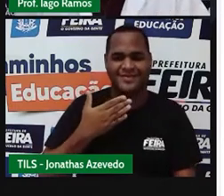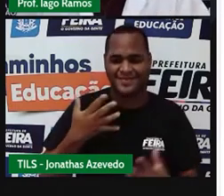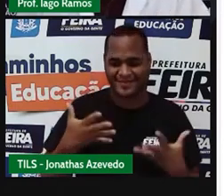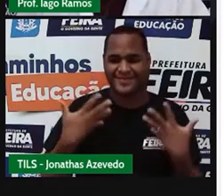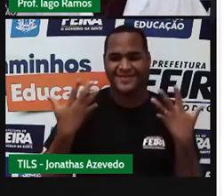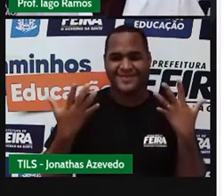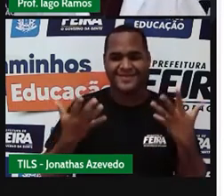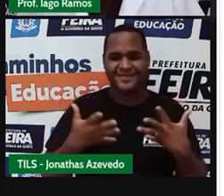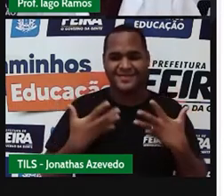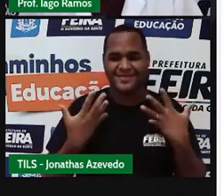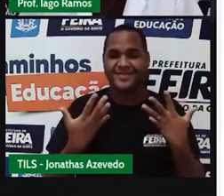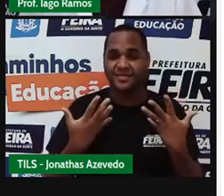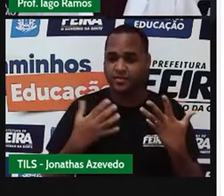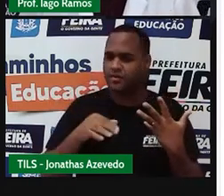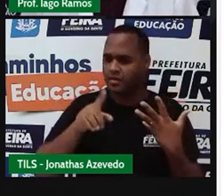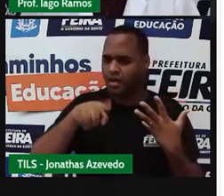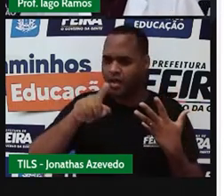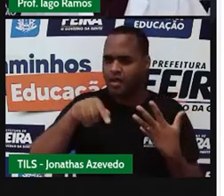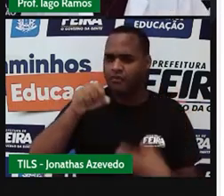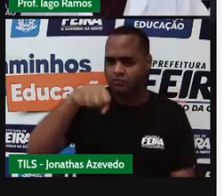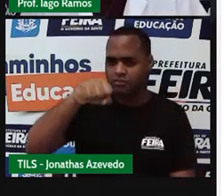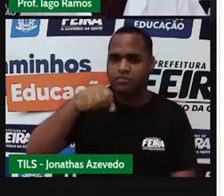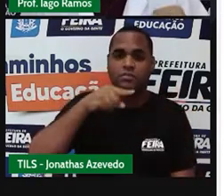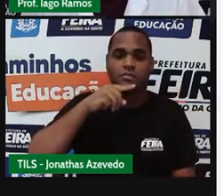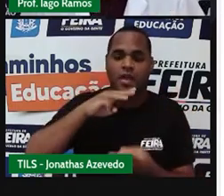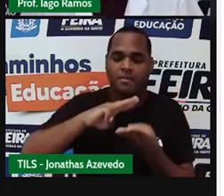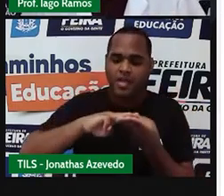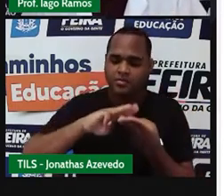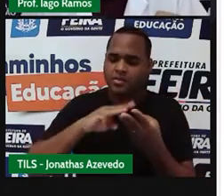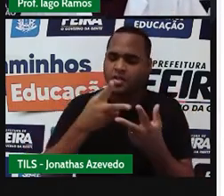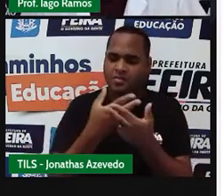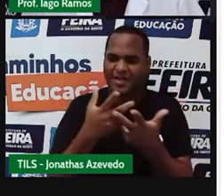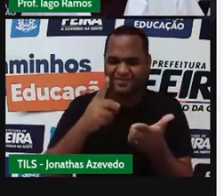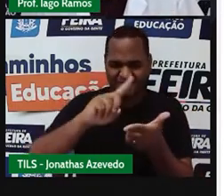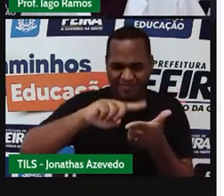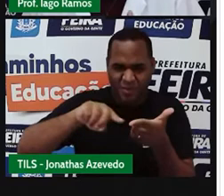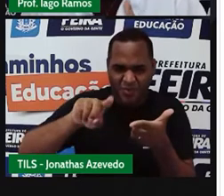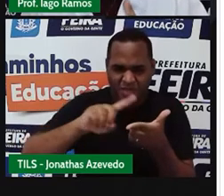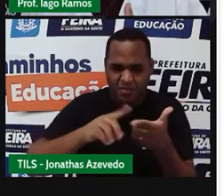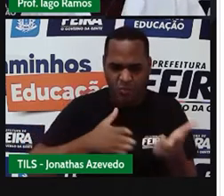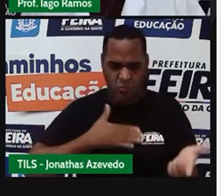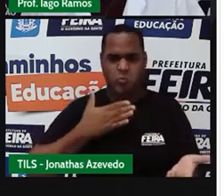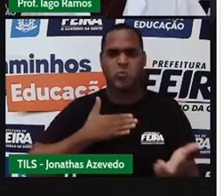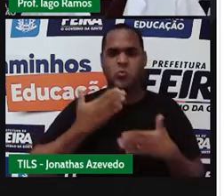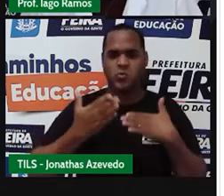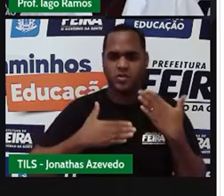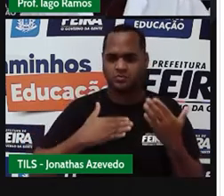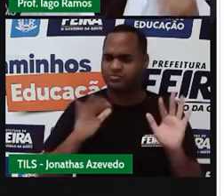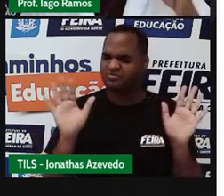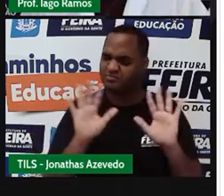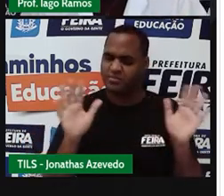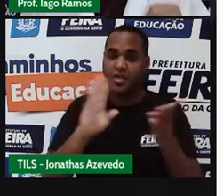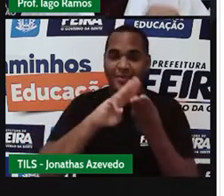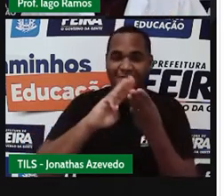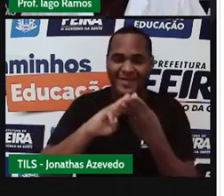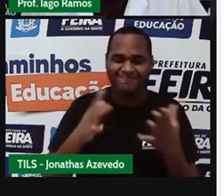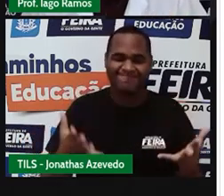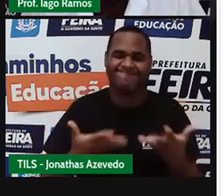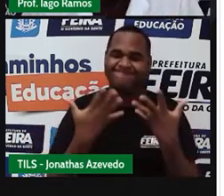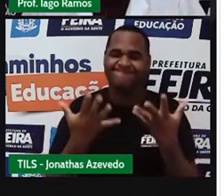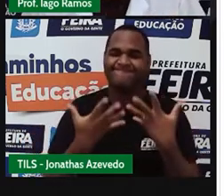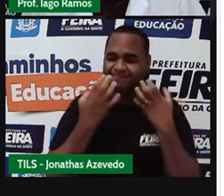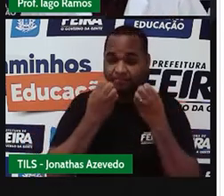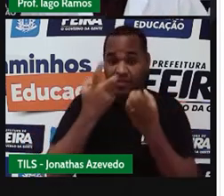encanta. Pois é, a matemática, ela não espanta, ela encanta, encanta a mim, encanta você, encanta qualquer